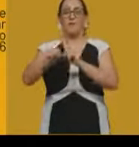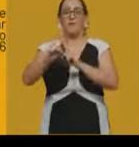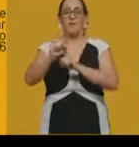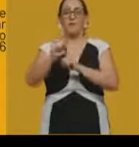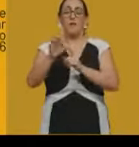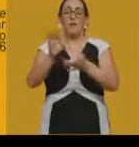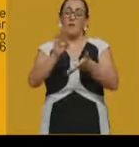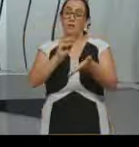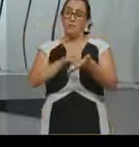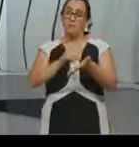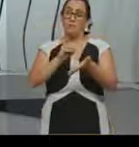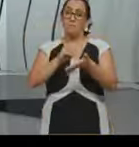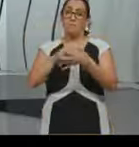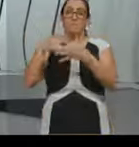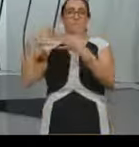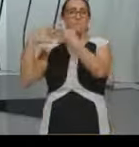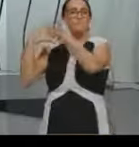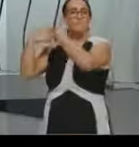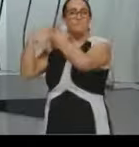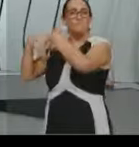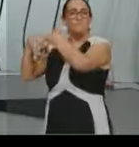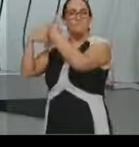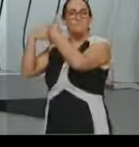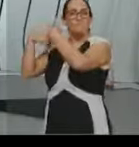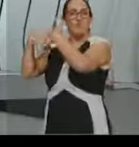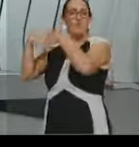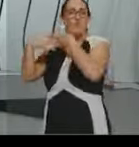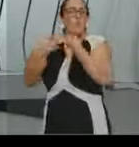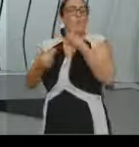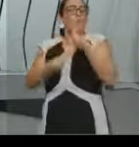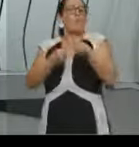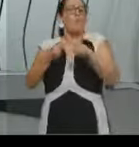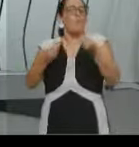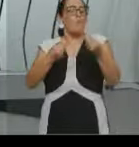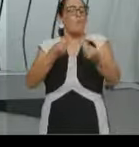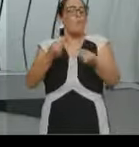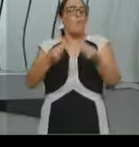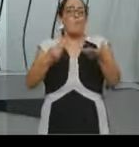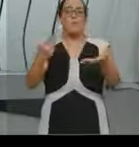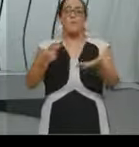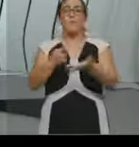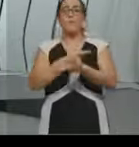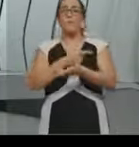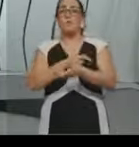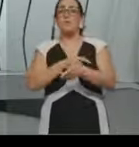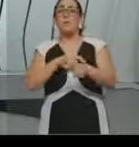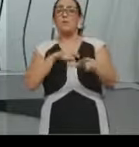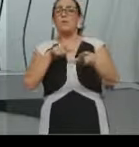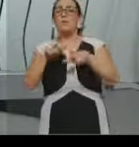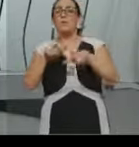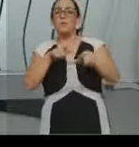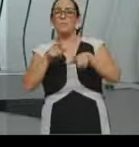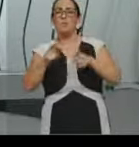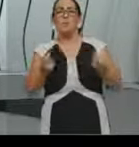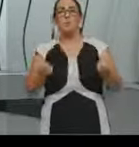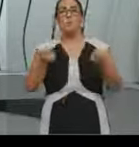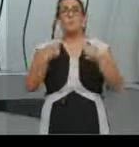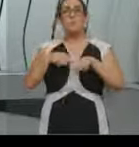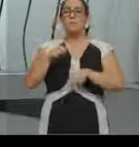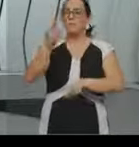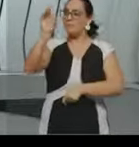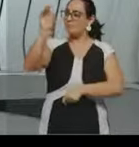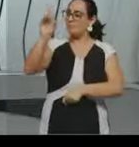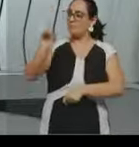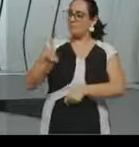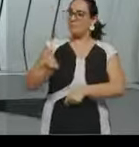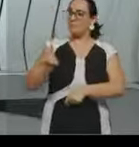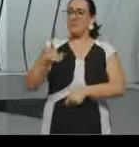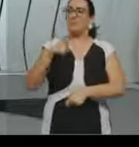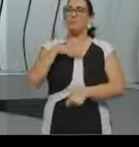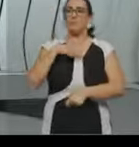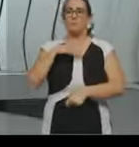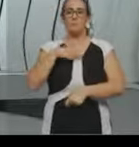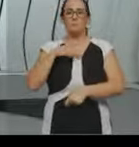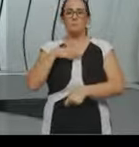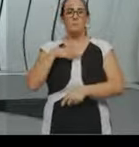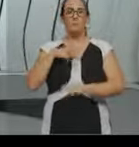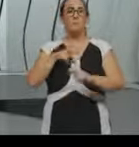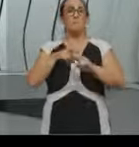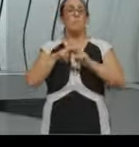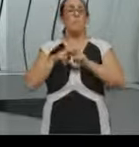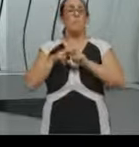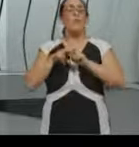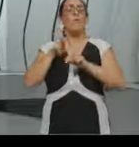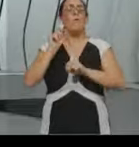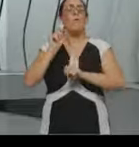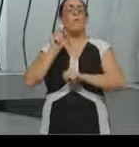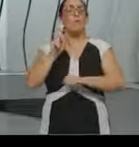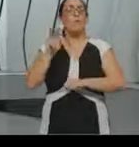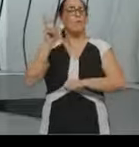reflexão a respeito de condições de trabalho, de possibilidades, aí, né? De direitos, justamente por causa desse nosso histórico. A gente